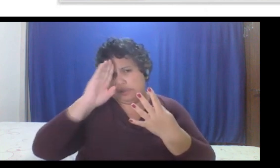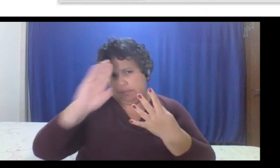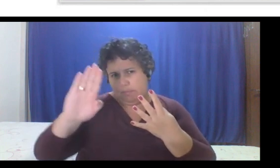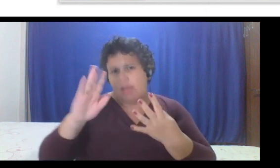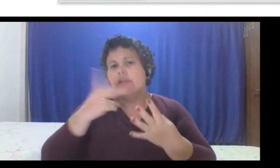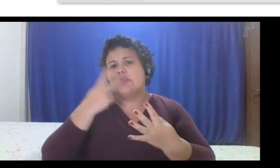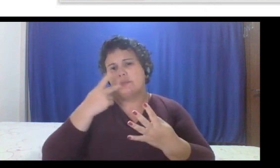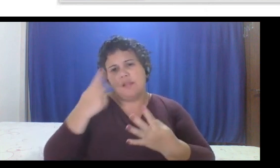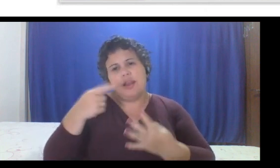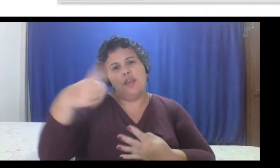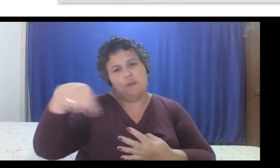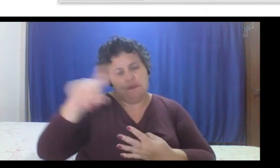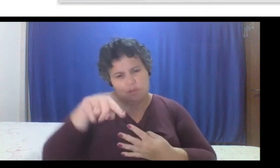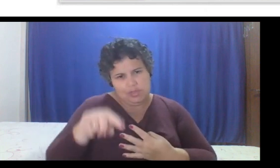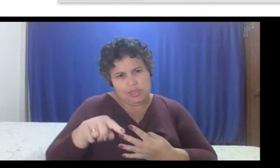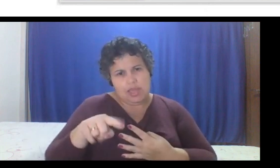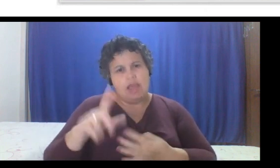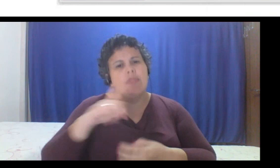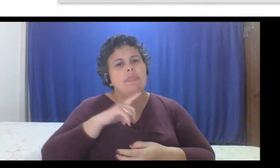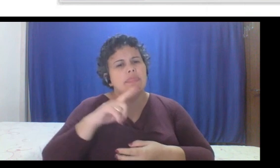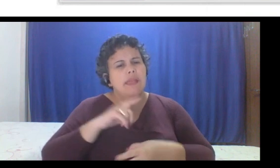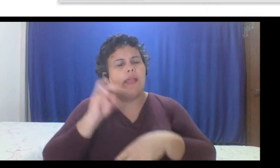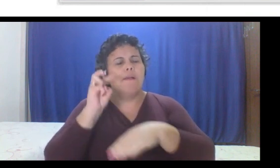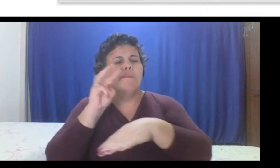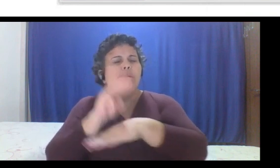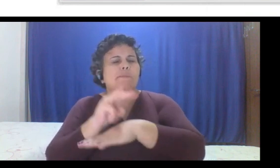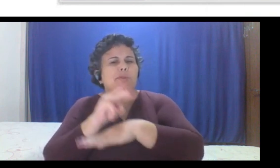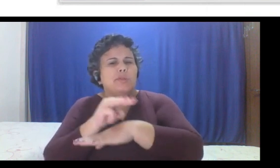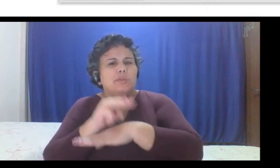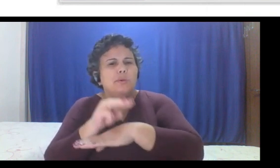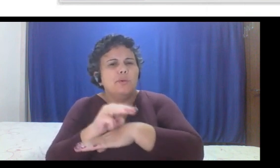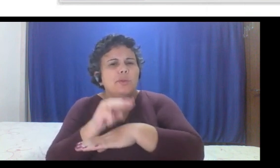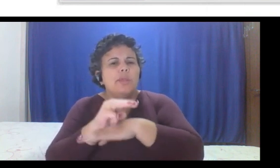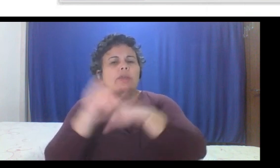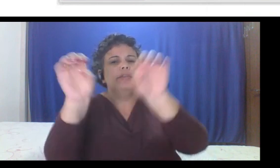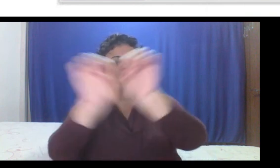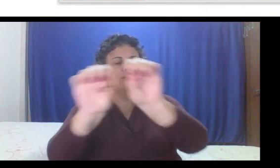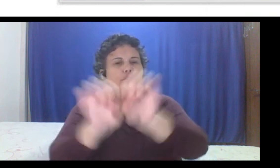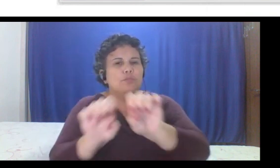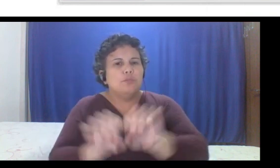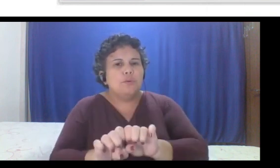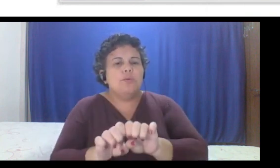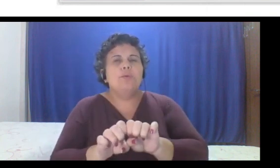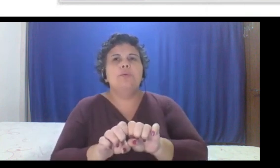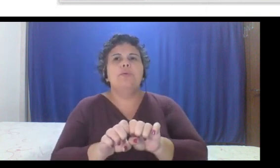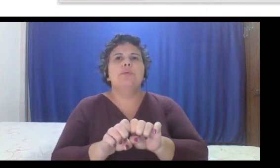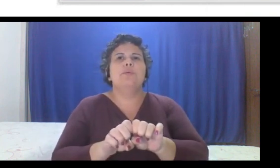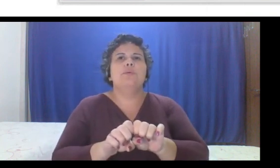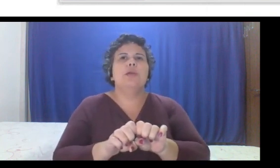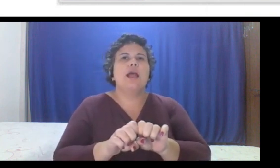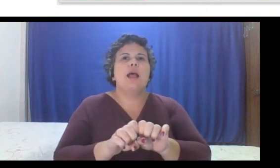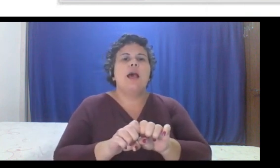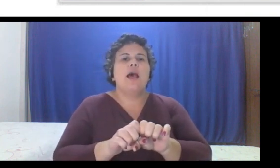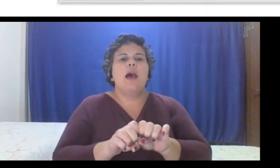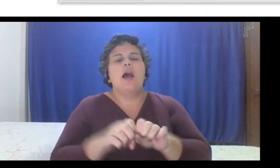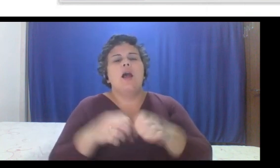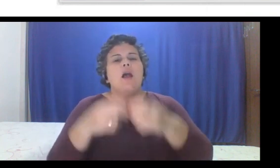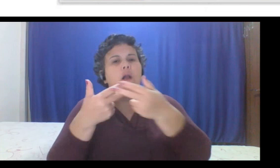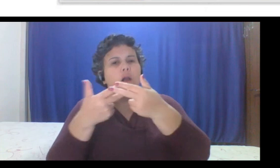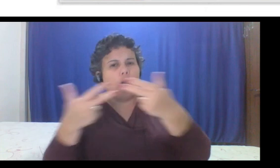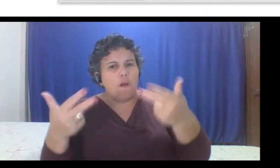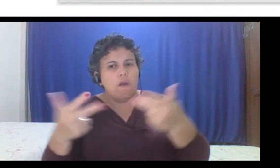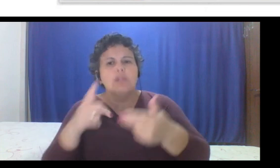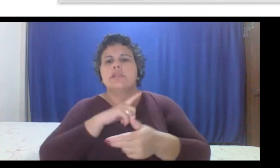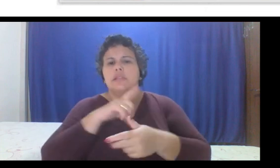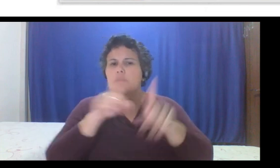vocês, alguma monitoria de infraestrutura, né, algum alarme, alguma coisa, a gente costuma trazer